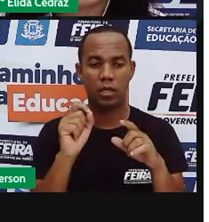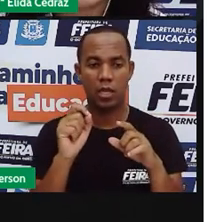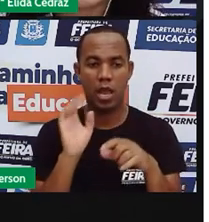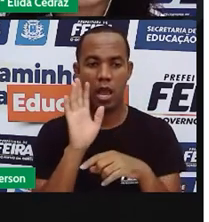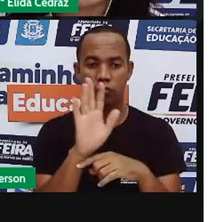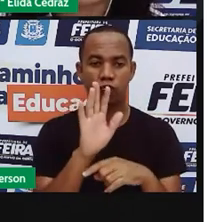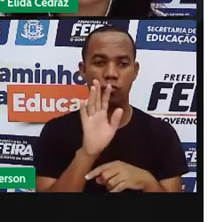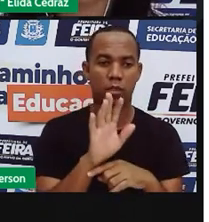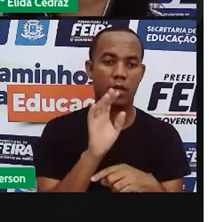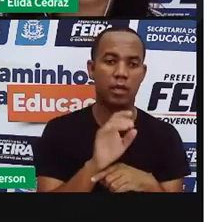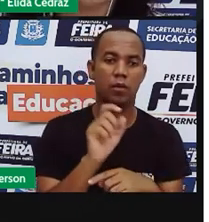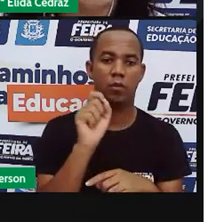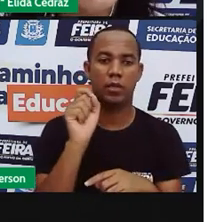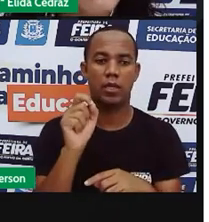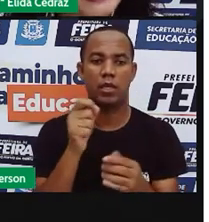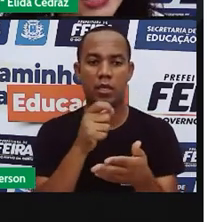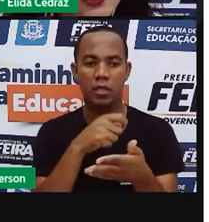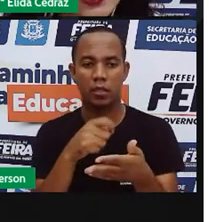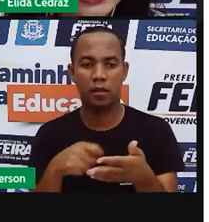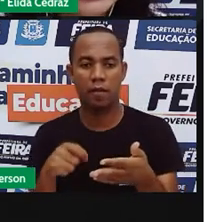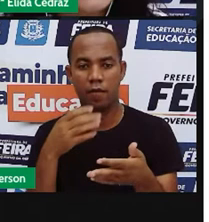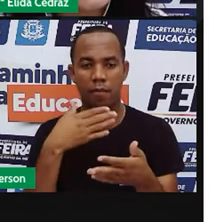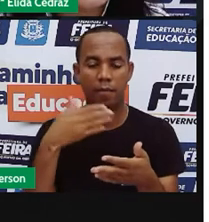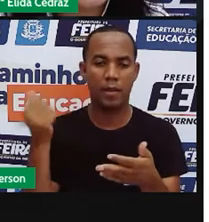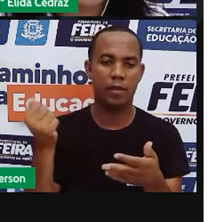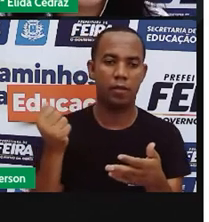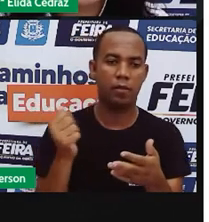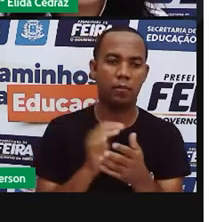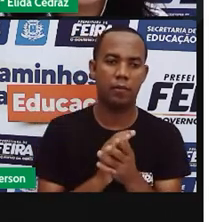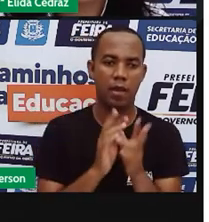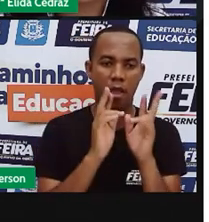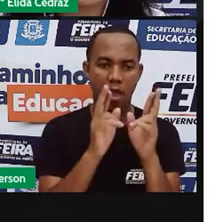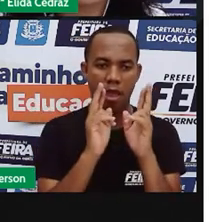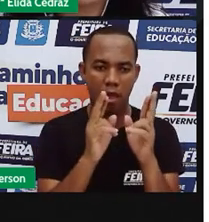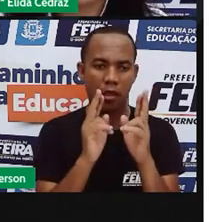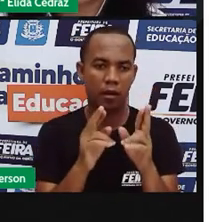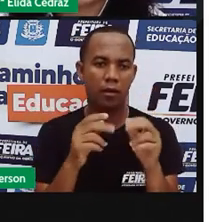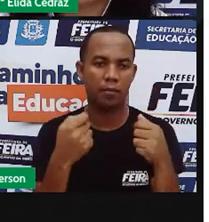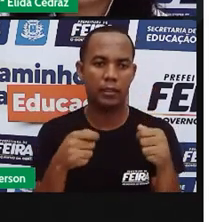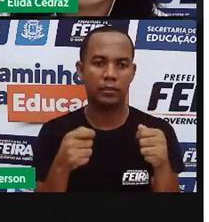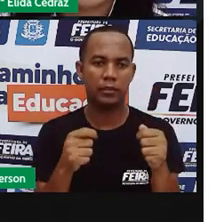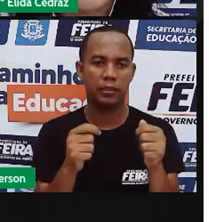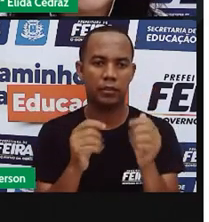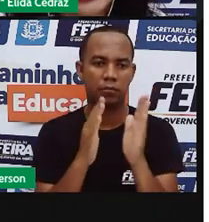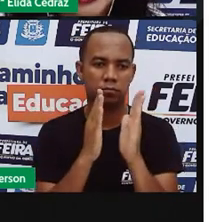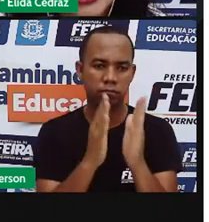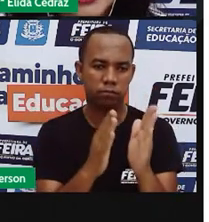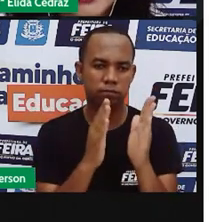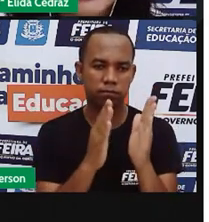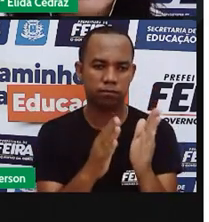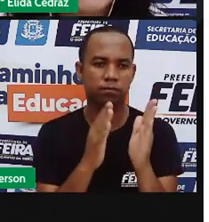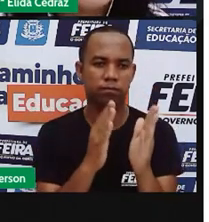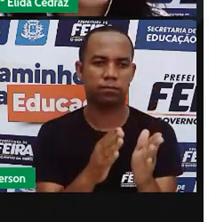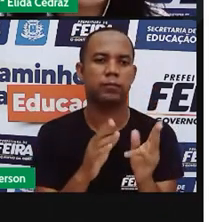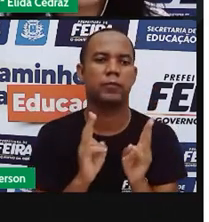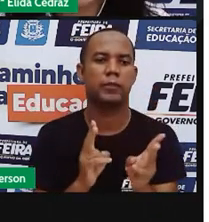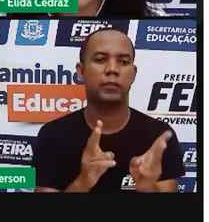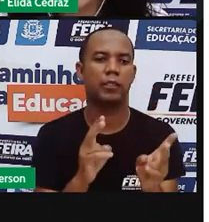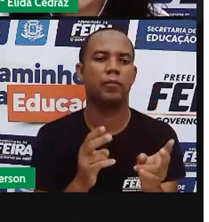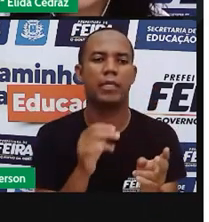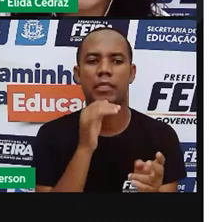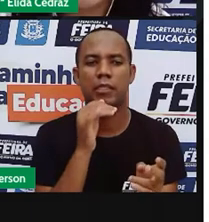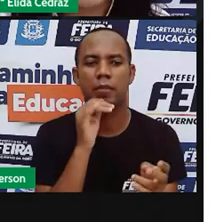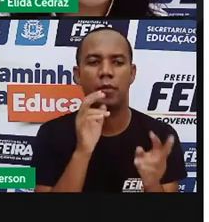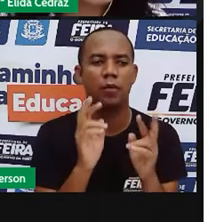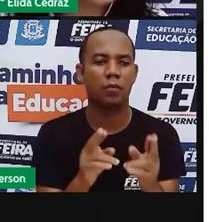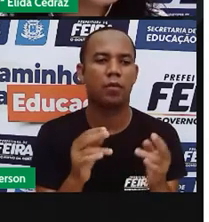ajudar você a ler e escrever melhor. Então, essas regrinhas são as dicas que nós